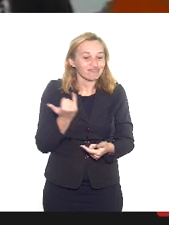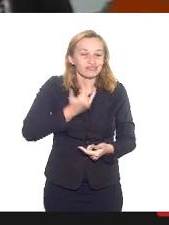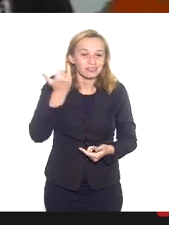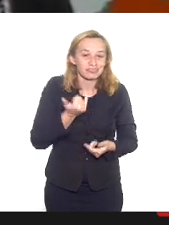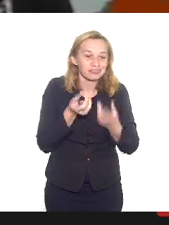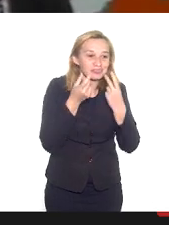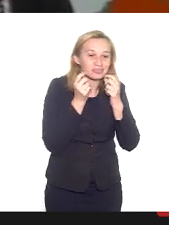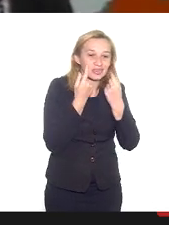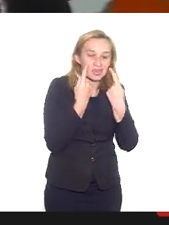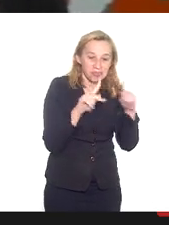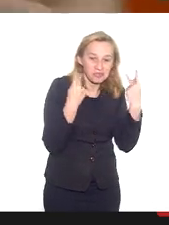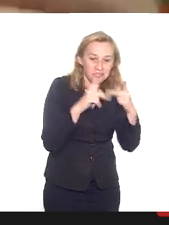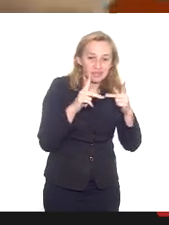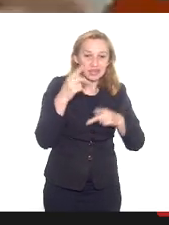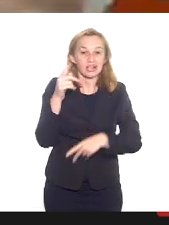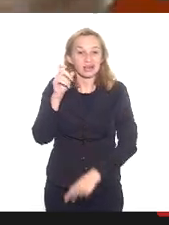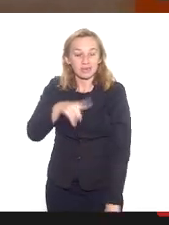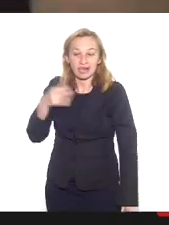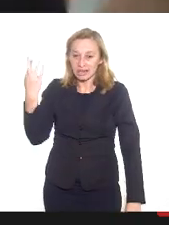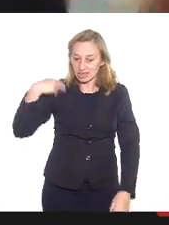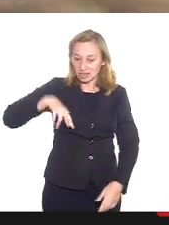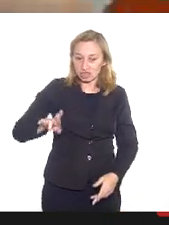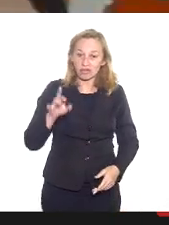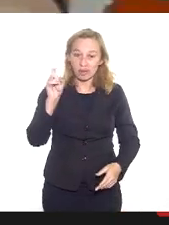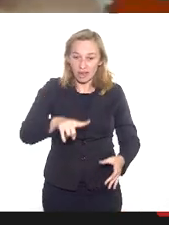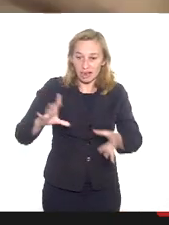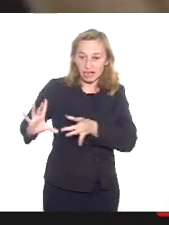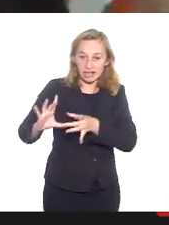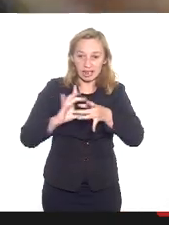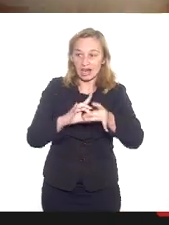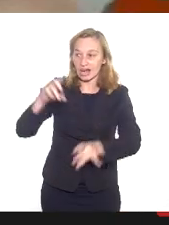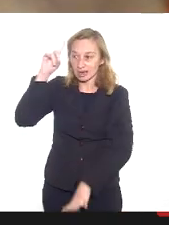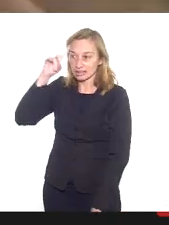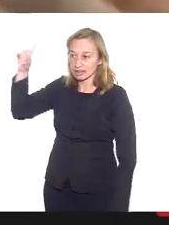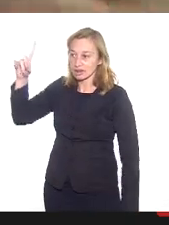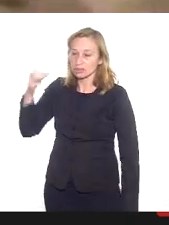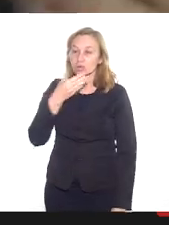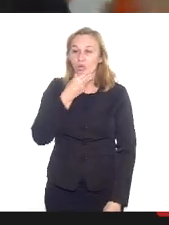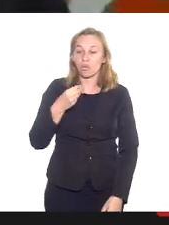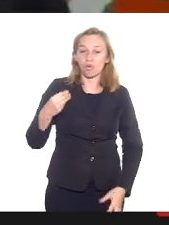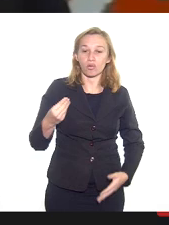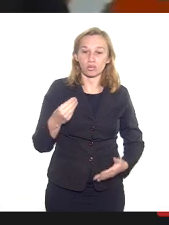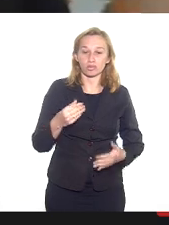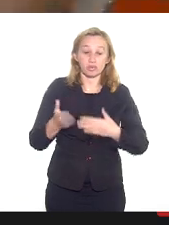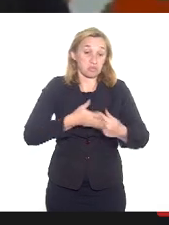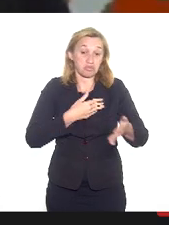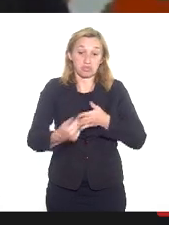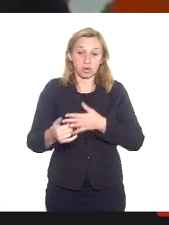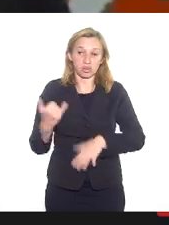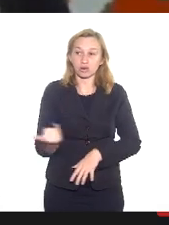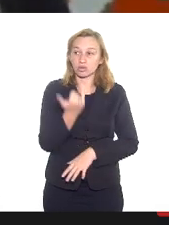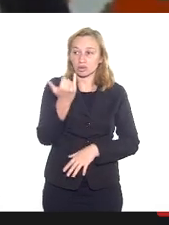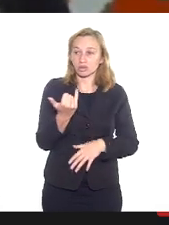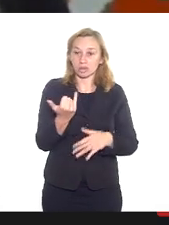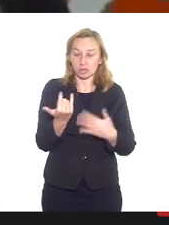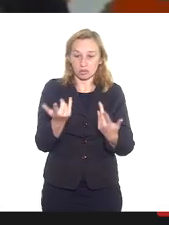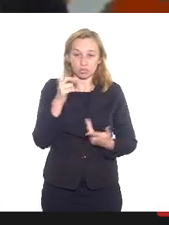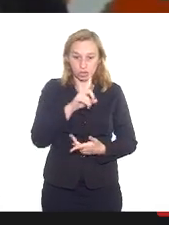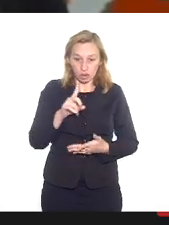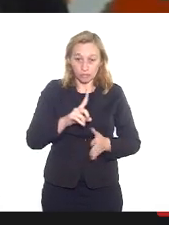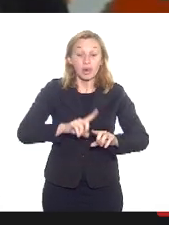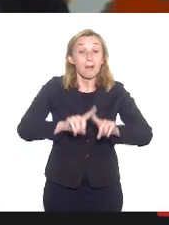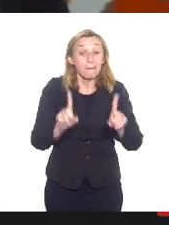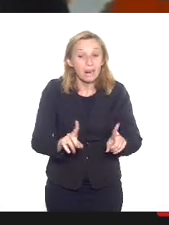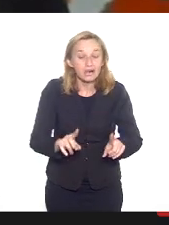pregue, mas religião é religar o homem a Deus também não importando qual seja esse Deus. Mas